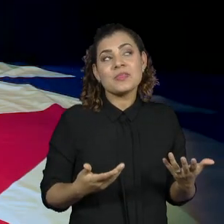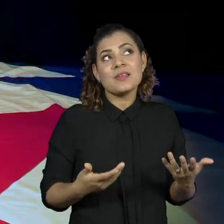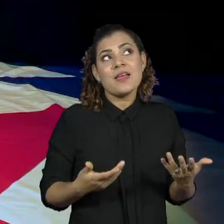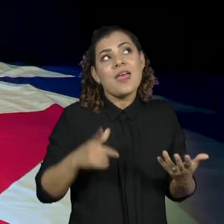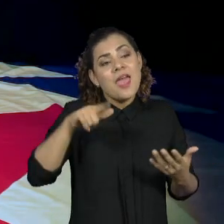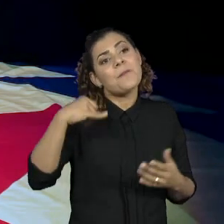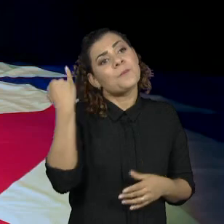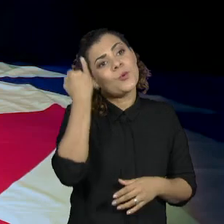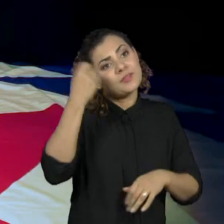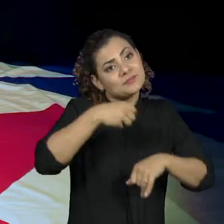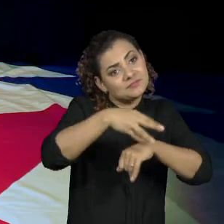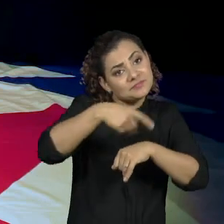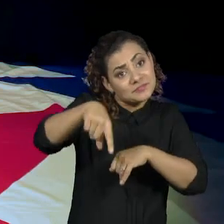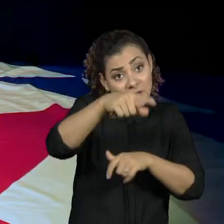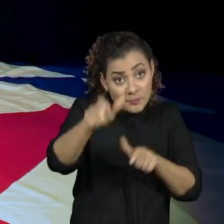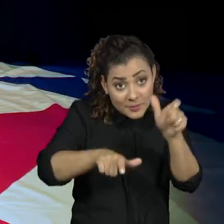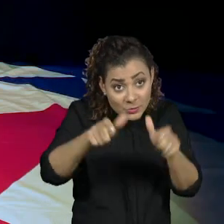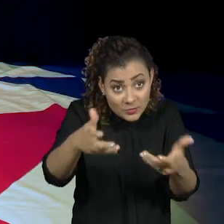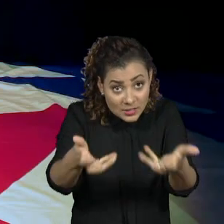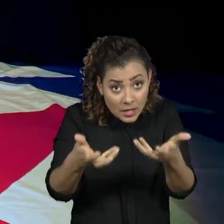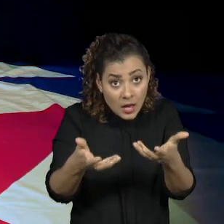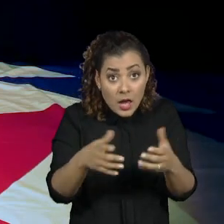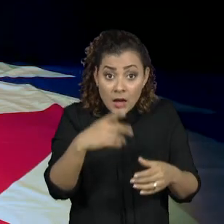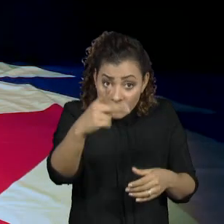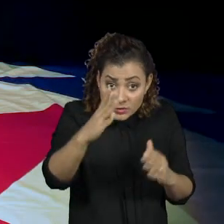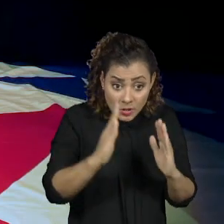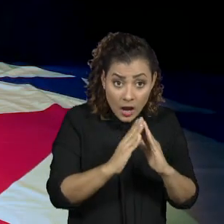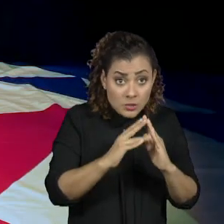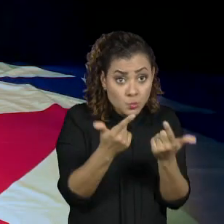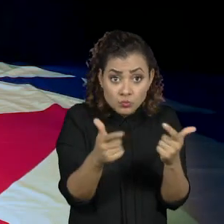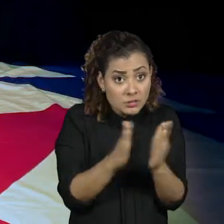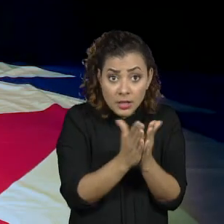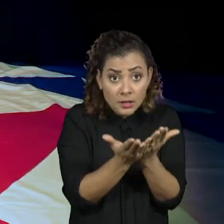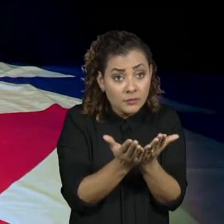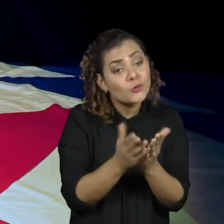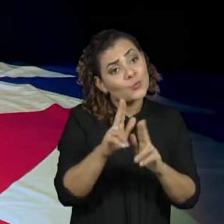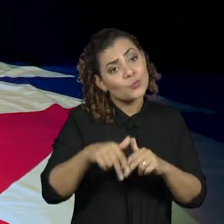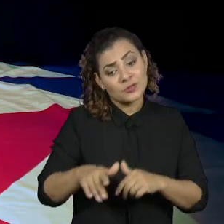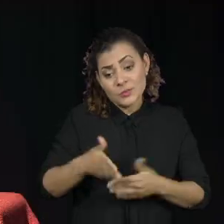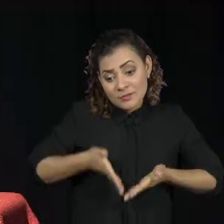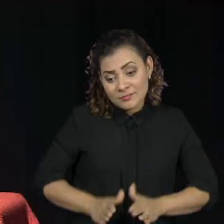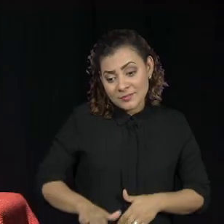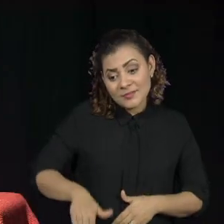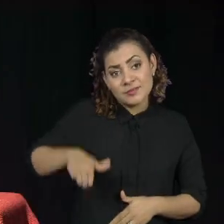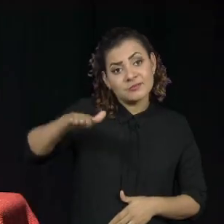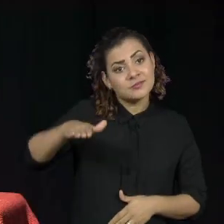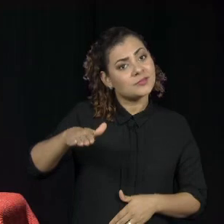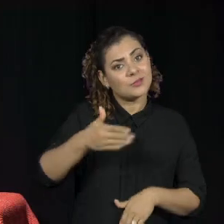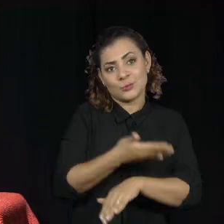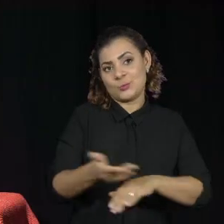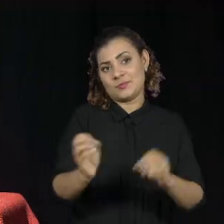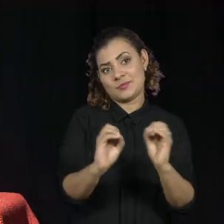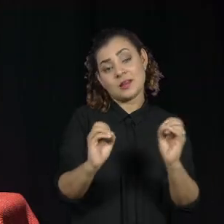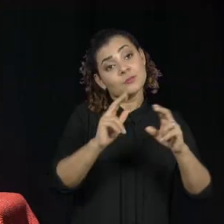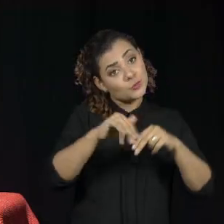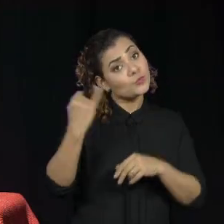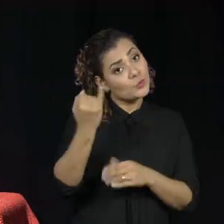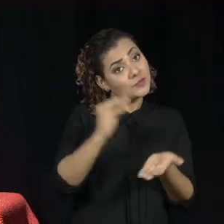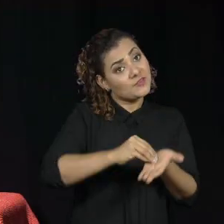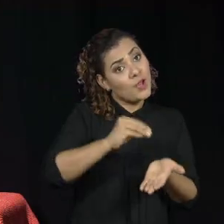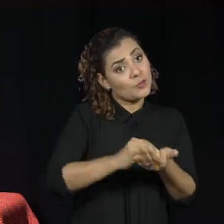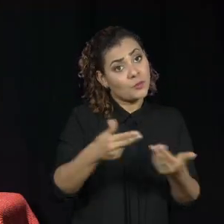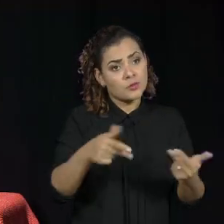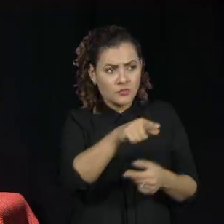recado importante, se as pessoas moram em uma casa que não tem livro, então parece que está faltando alguma coisa. Você acha importante saber ler?